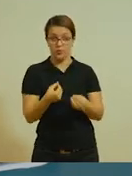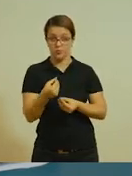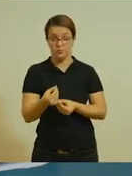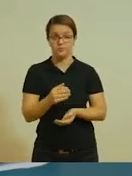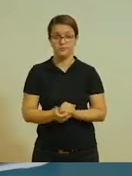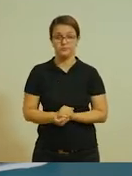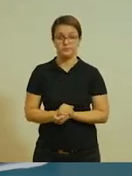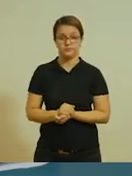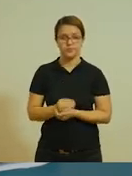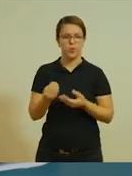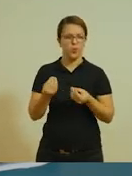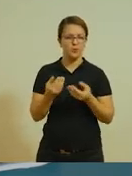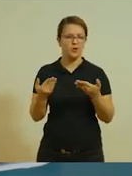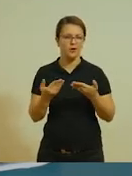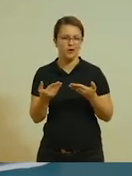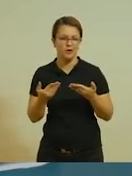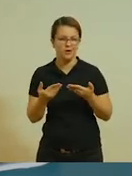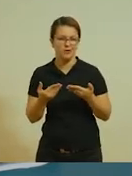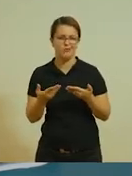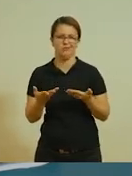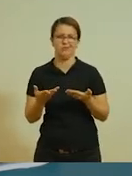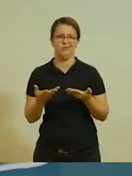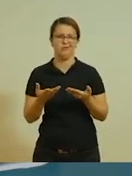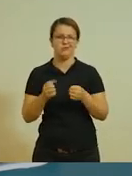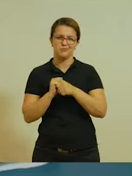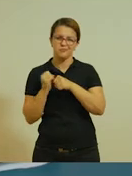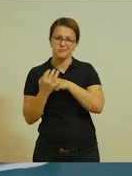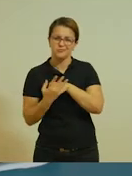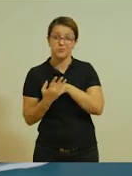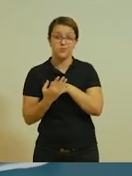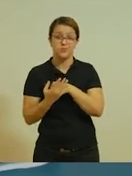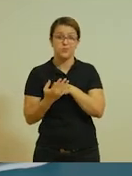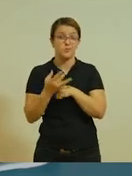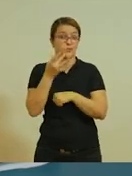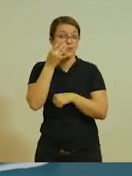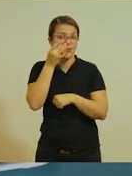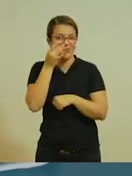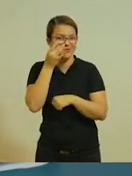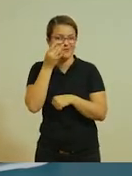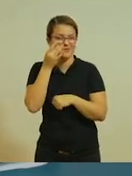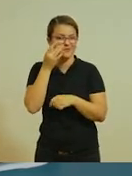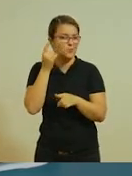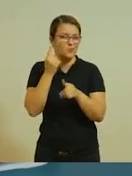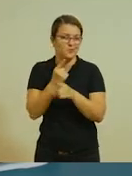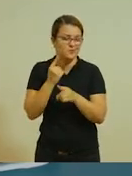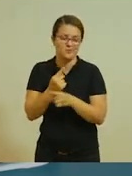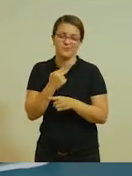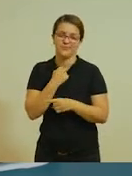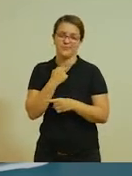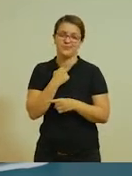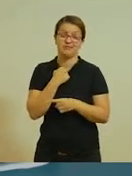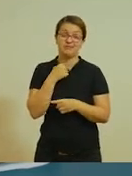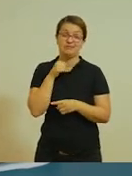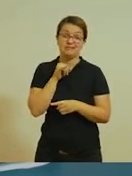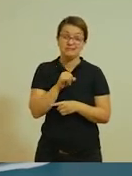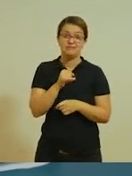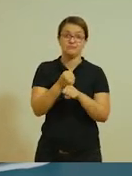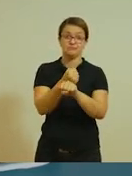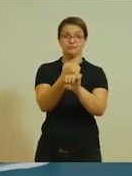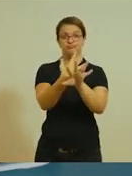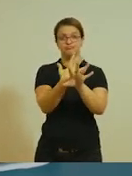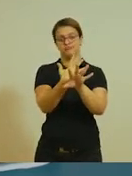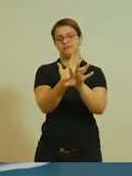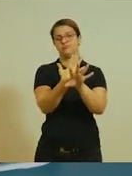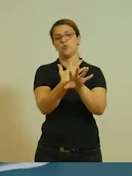Como nós estamos em período de pandemia, nós não podemos se ver pessoalmente. Então, se você tiver a opção de gravar essa